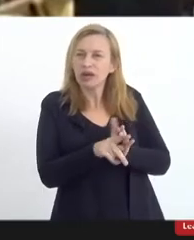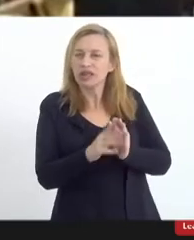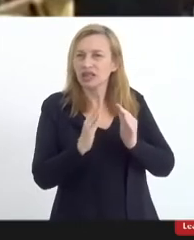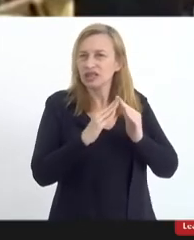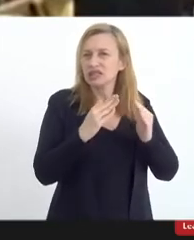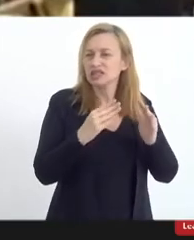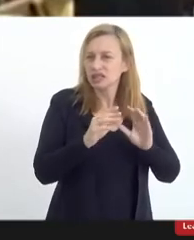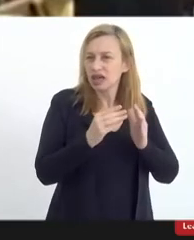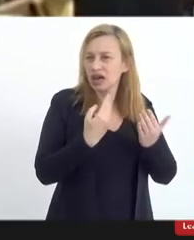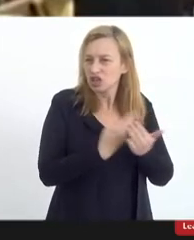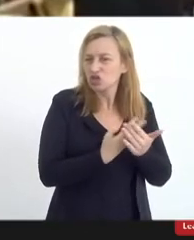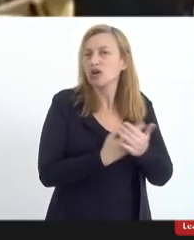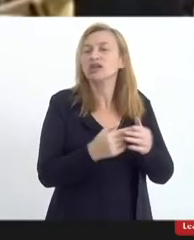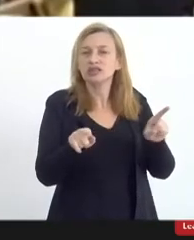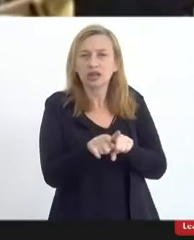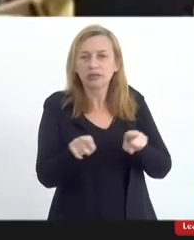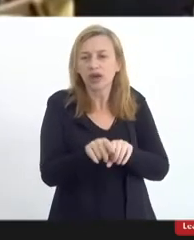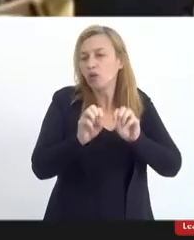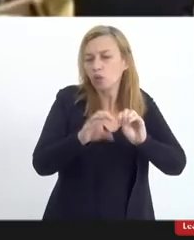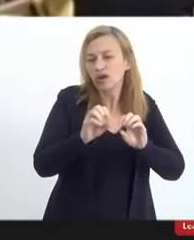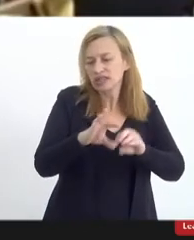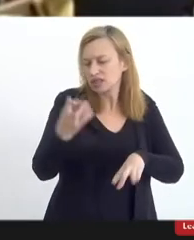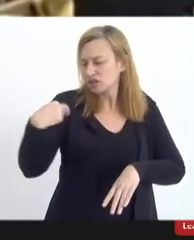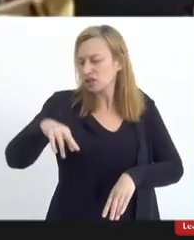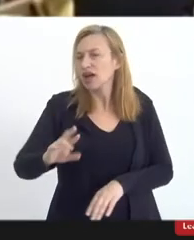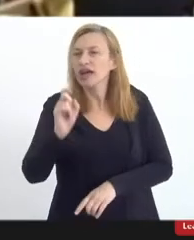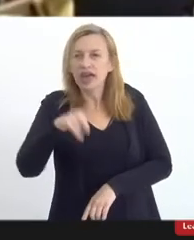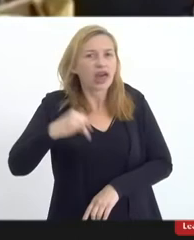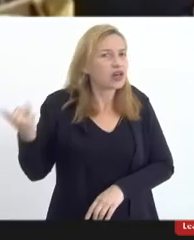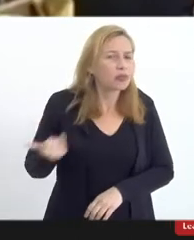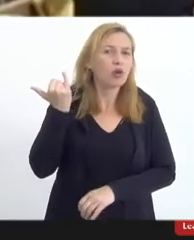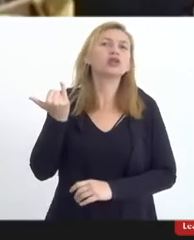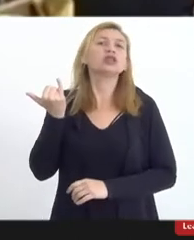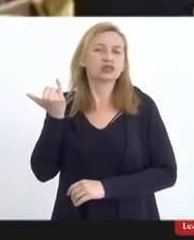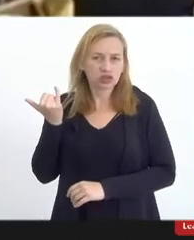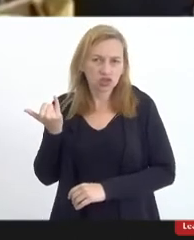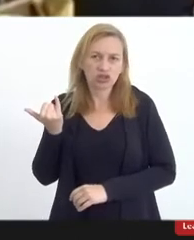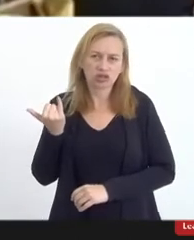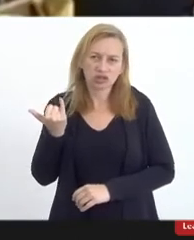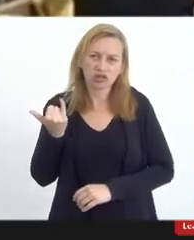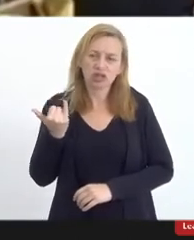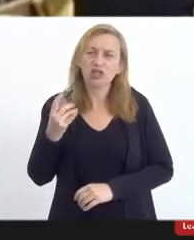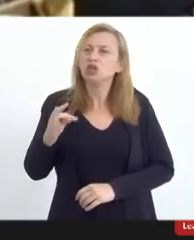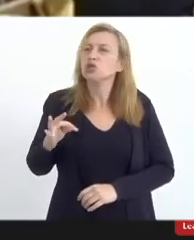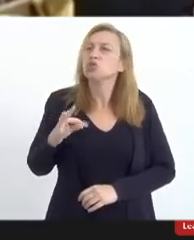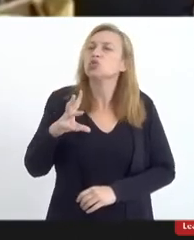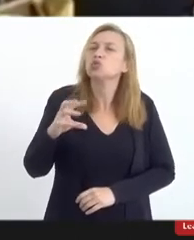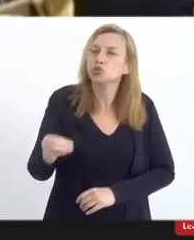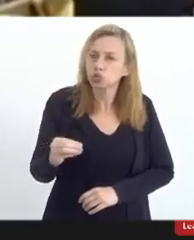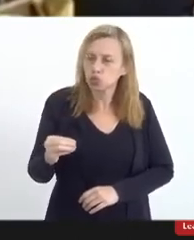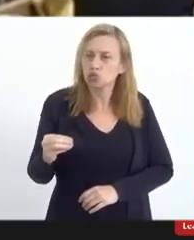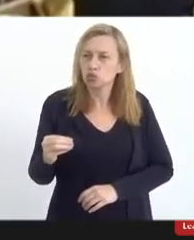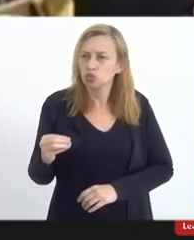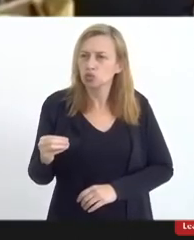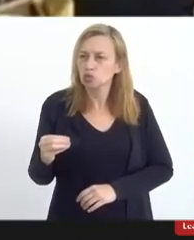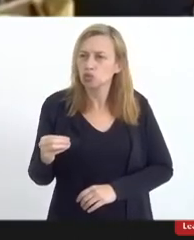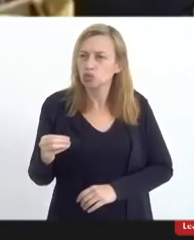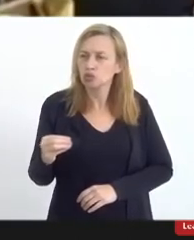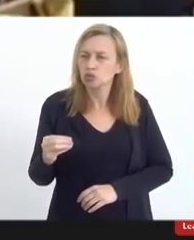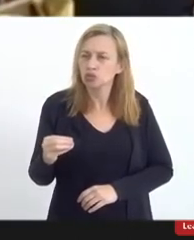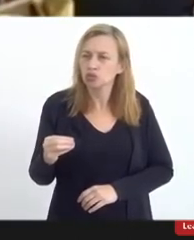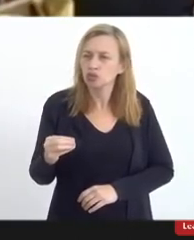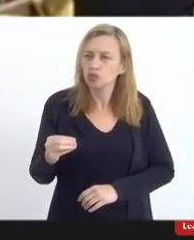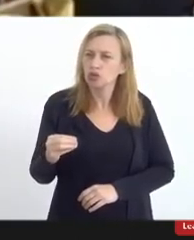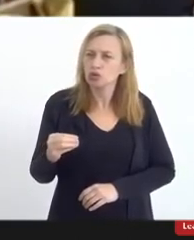pelo ensino religioso, que é superimportante, até porque tem tudo a ver essa temática com